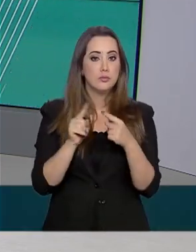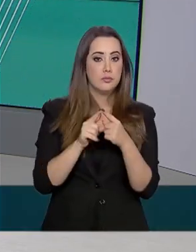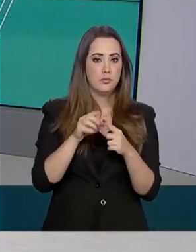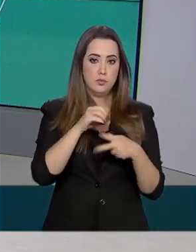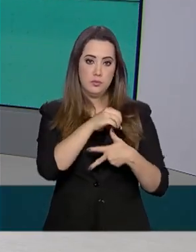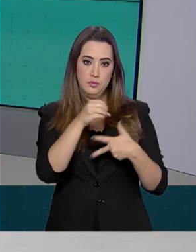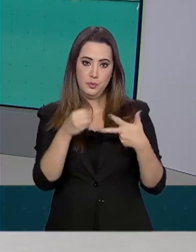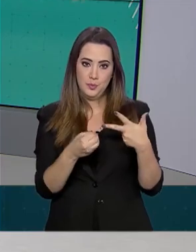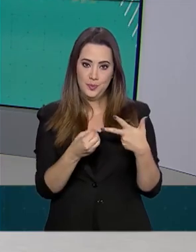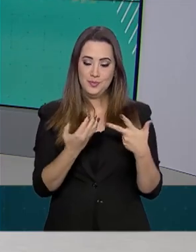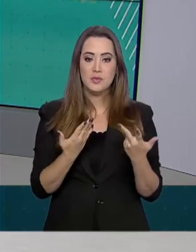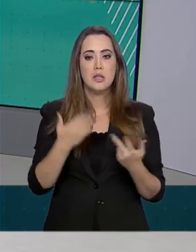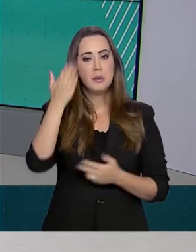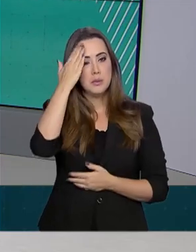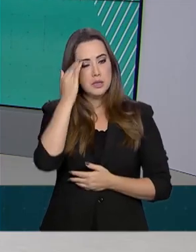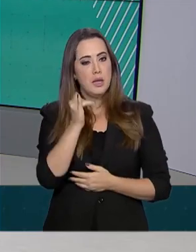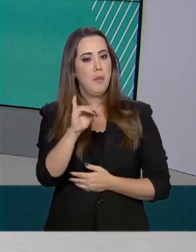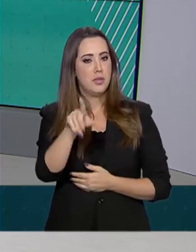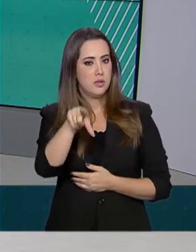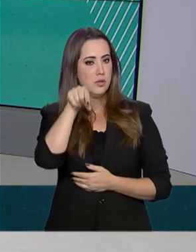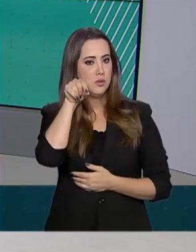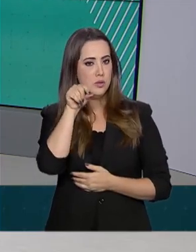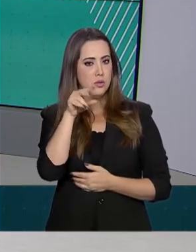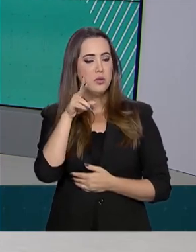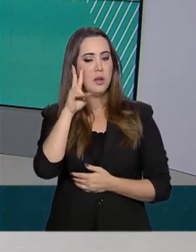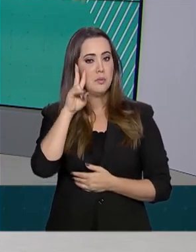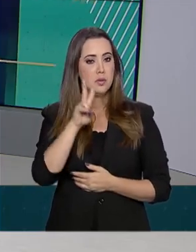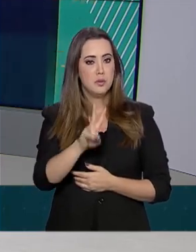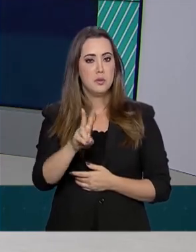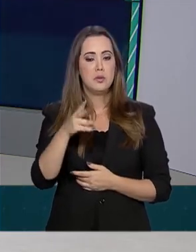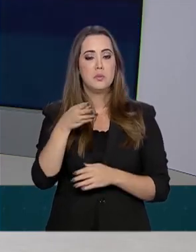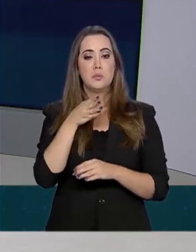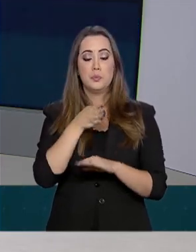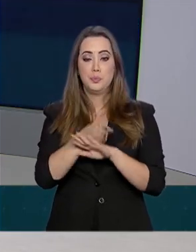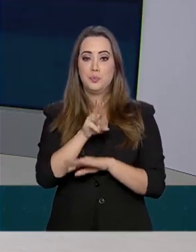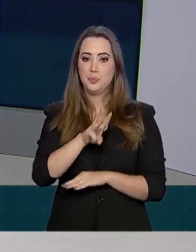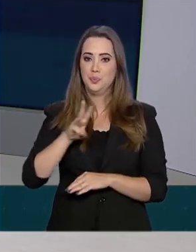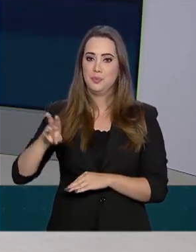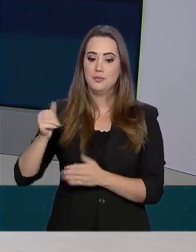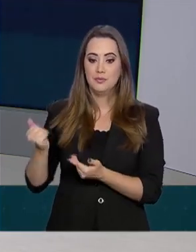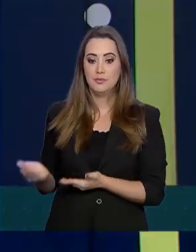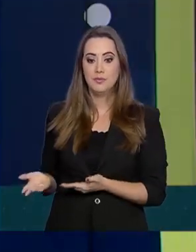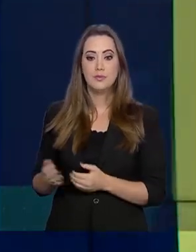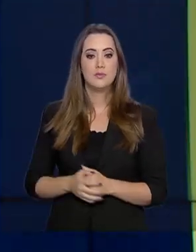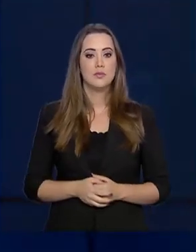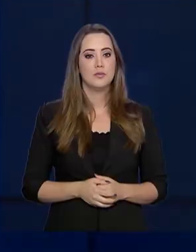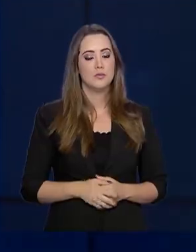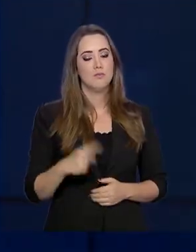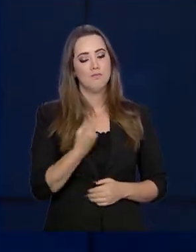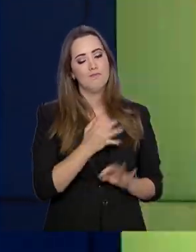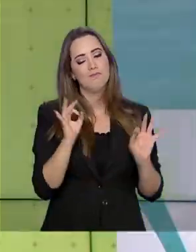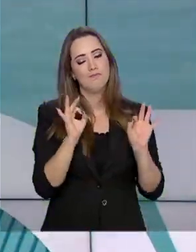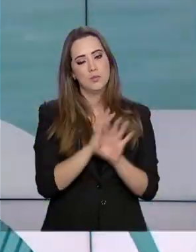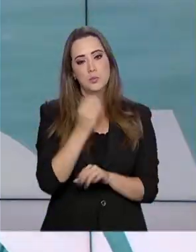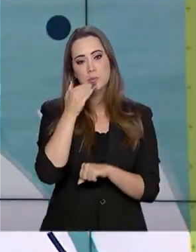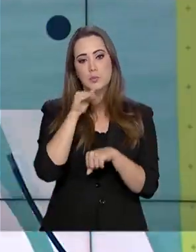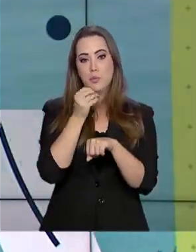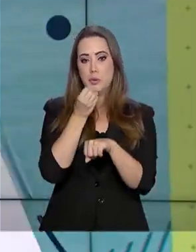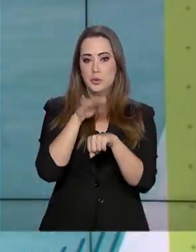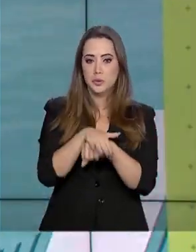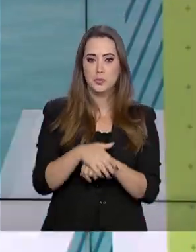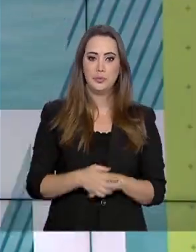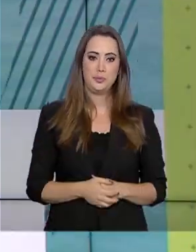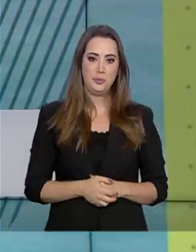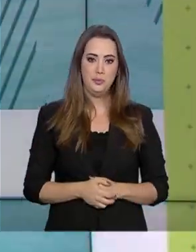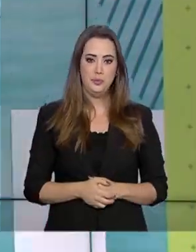2019. Para saber se foi selecionado, o estudante deve entrar no site do programa. A gente fica por aqui. Boa noite e